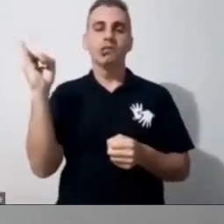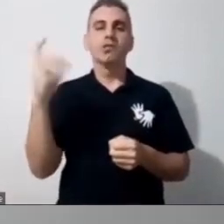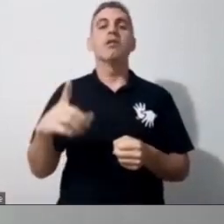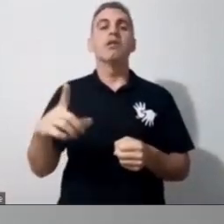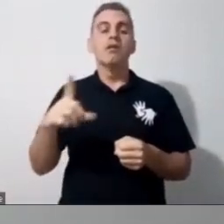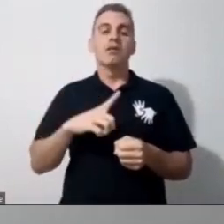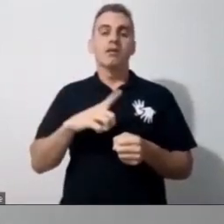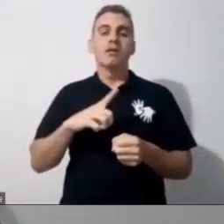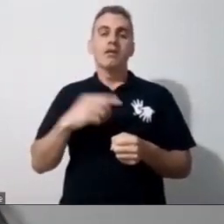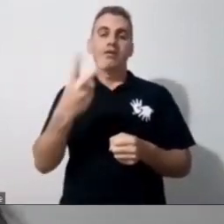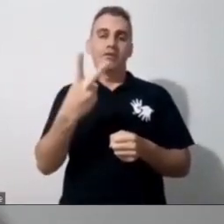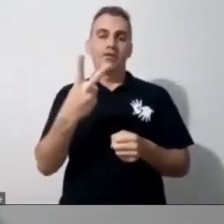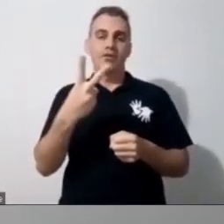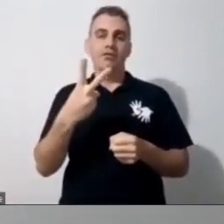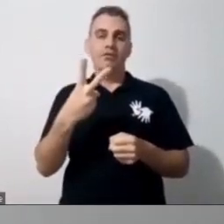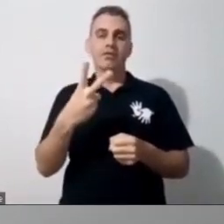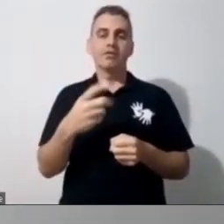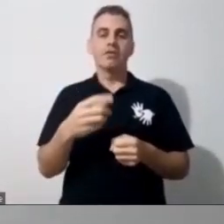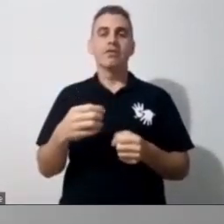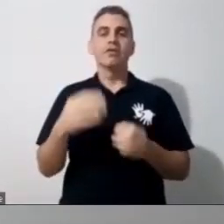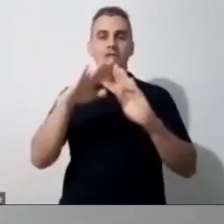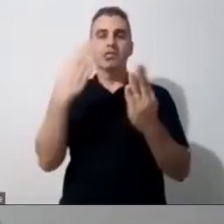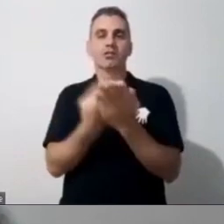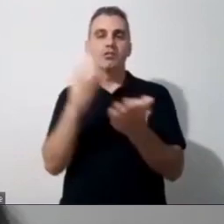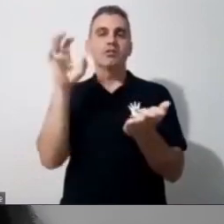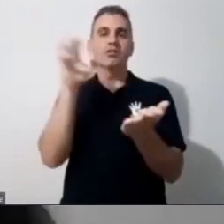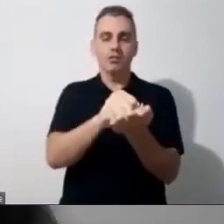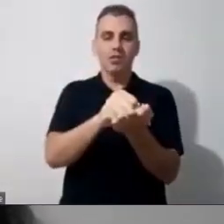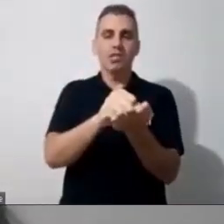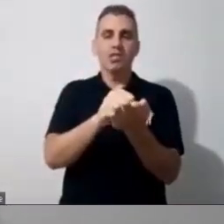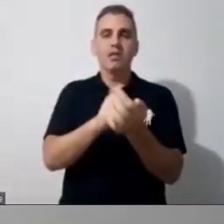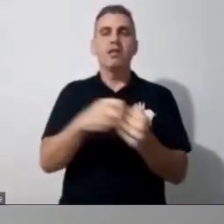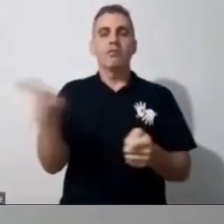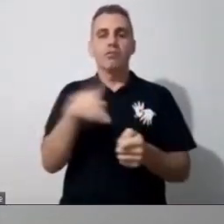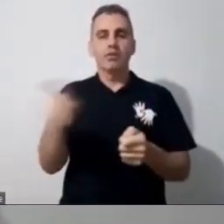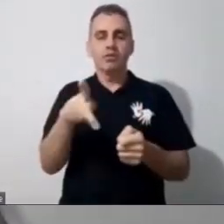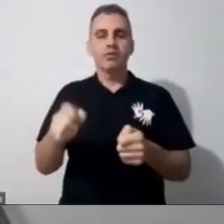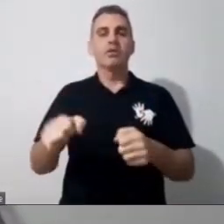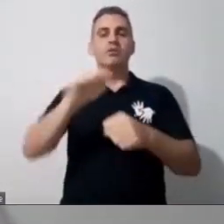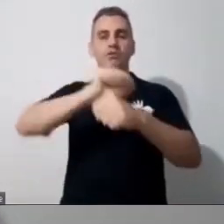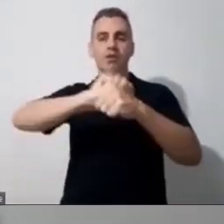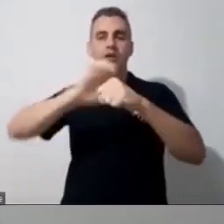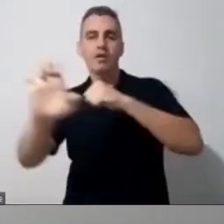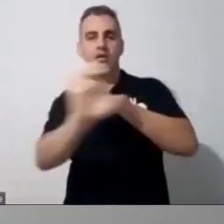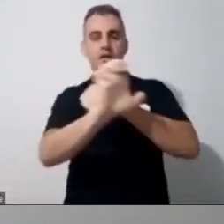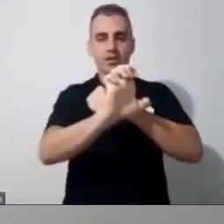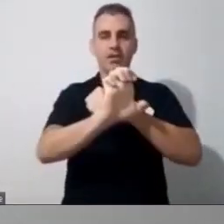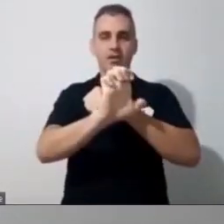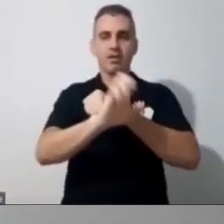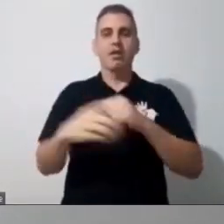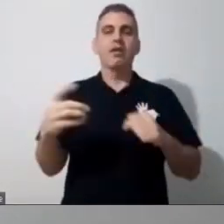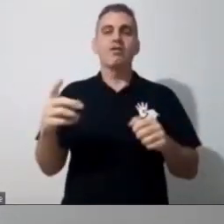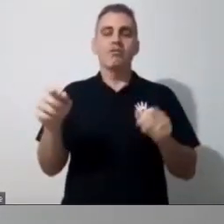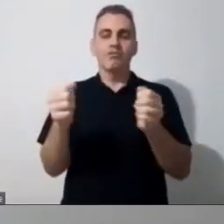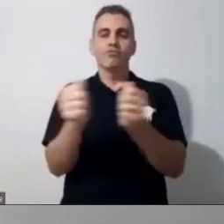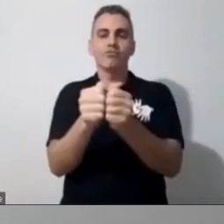município, e eu também sou atualmente professora do AEE, trabalho com a Dani, à tarde, na EMS, como sala de recursos, e eu quero